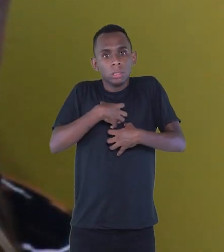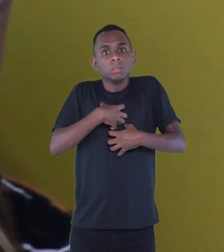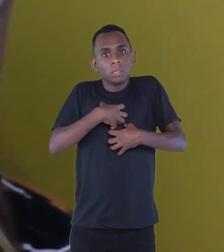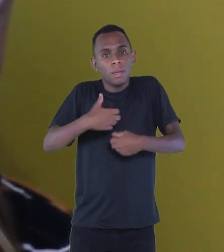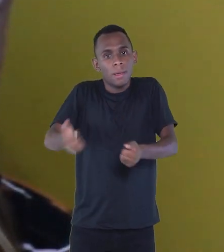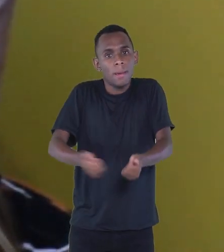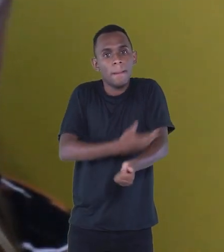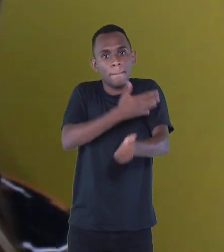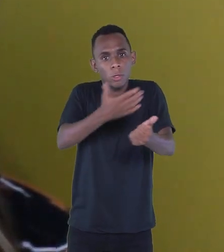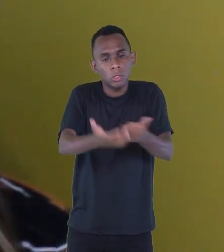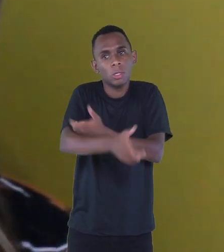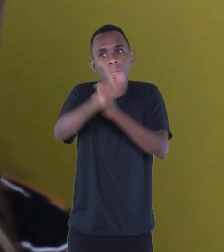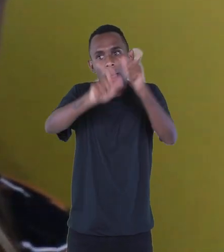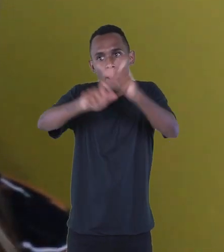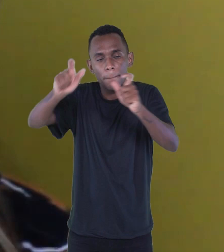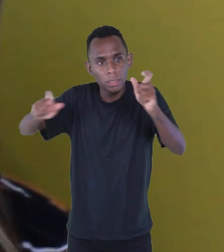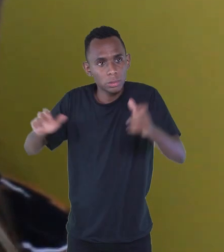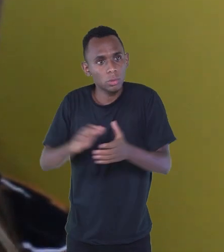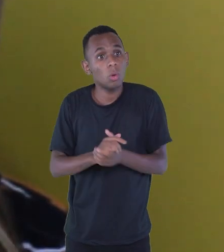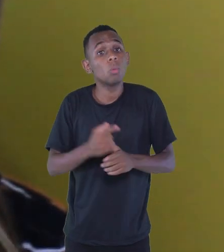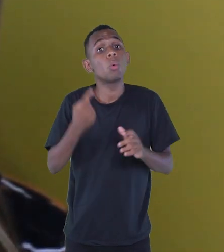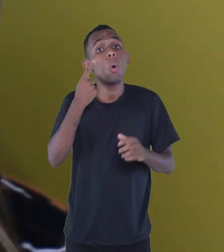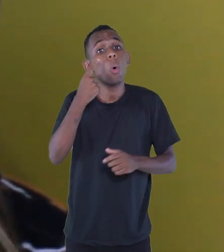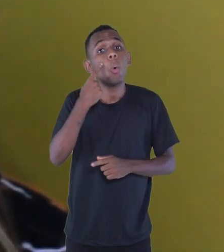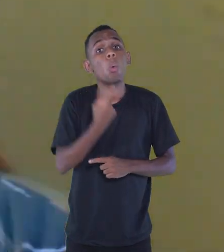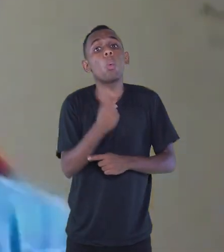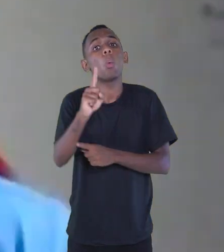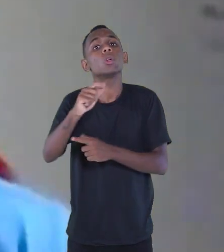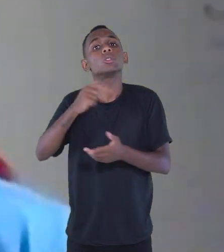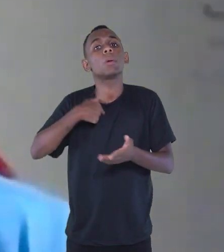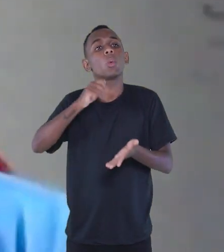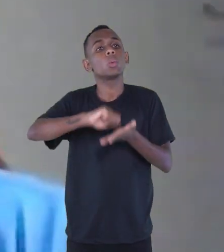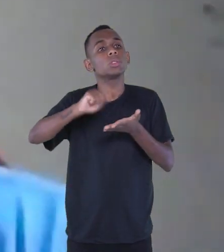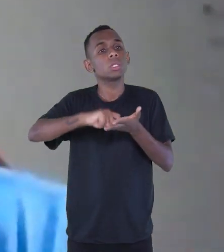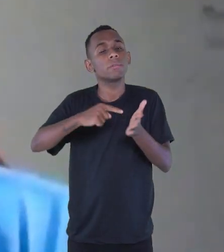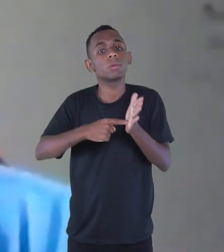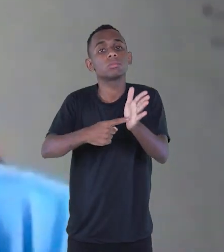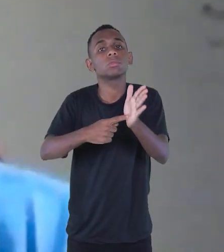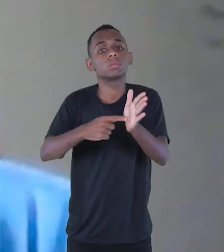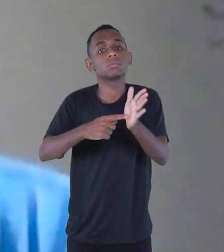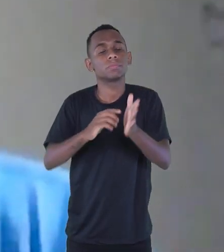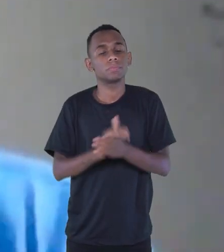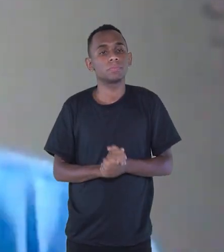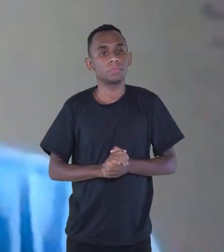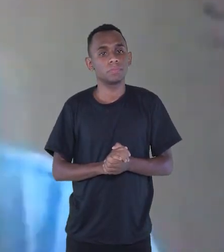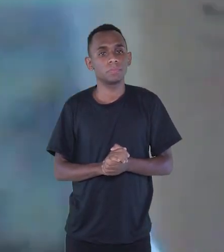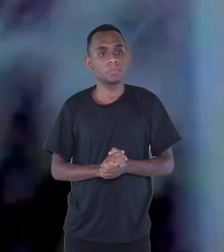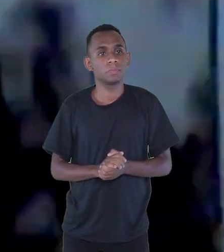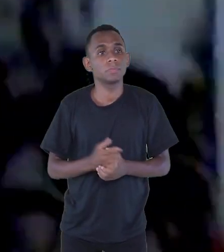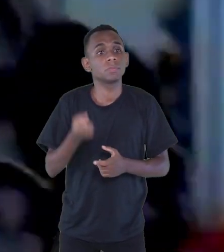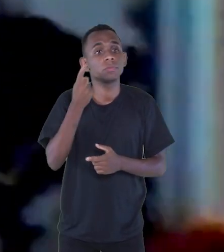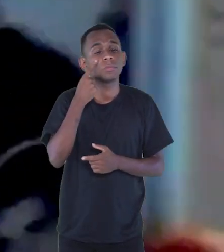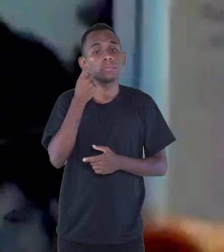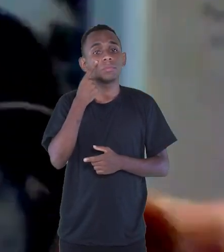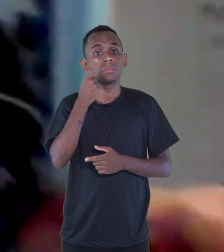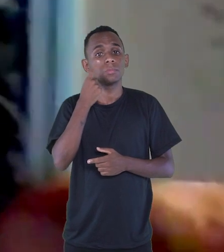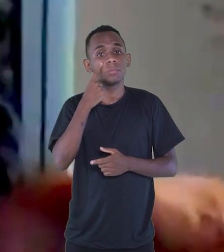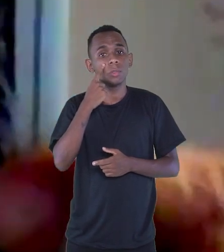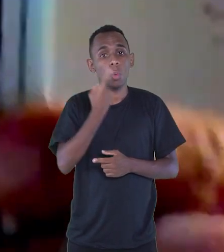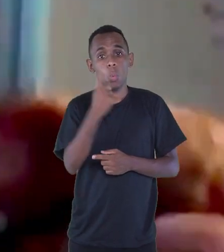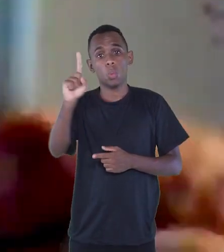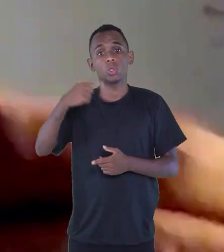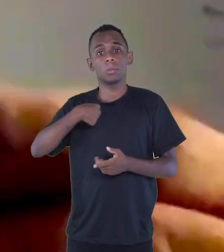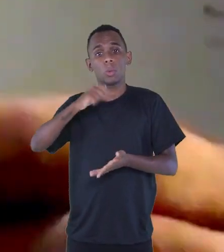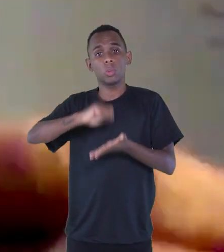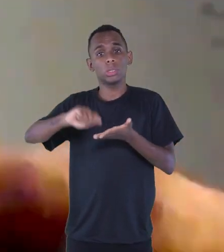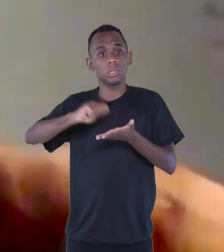O último que eu escrevi, ele está aqui comigo, posso mostrar? Pode. Posso. É esse aqui, ó. Esse